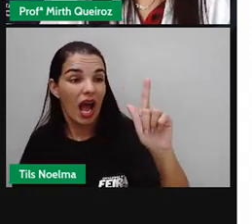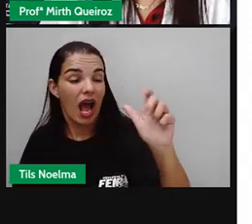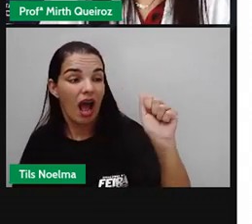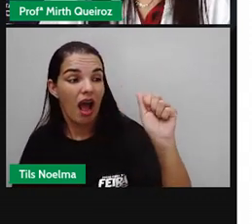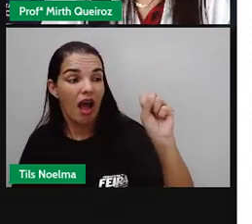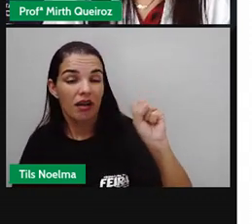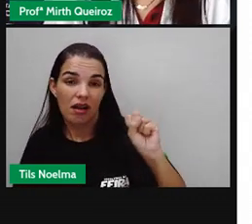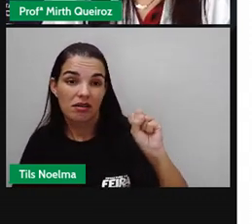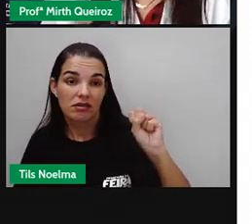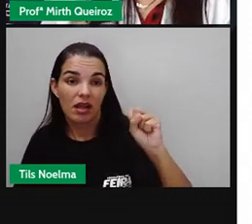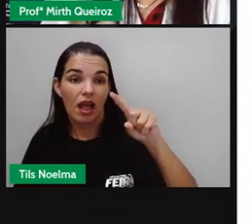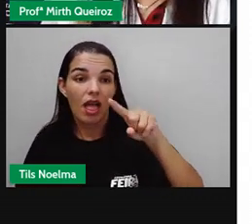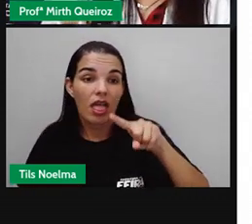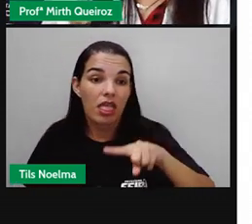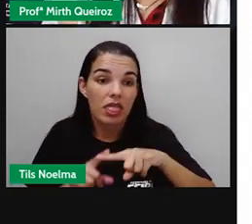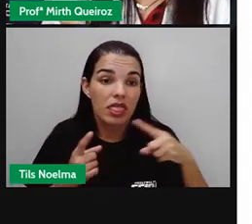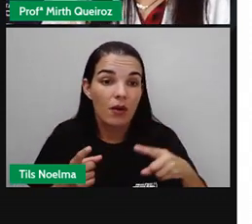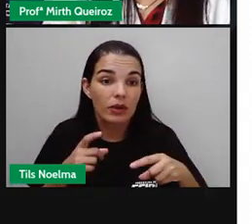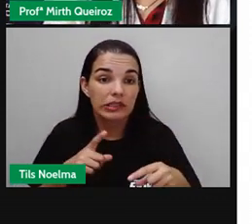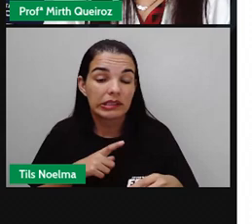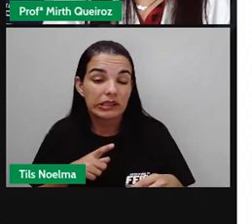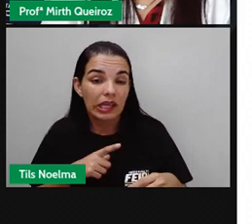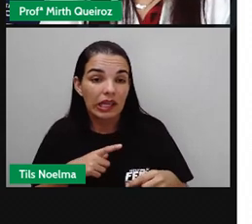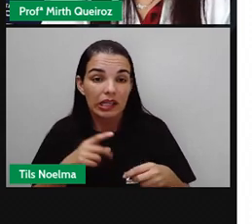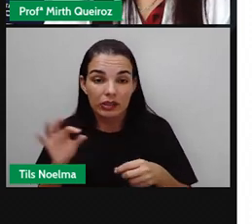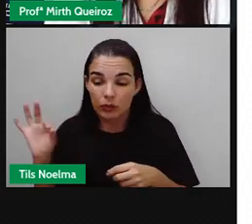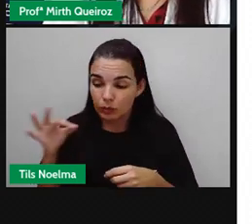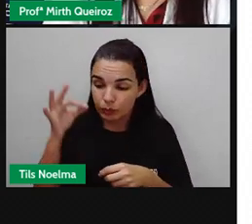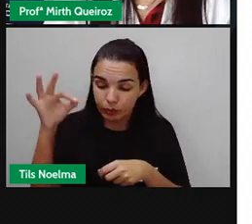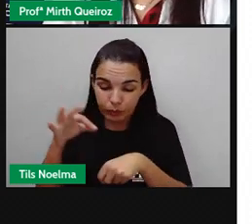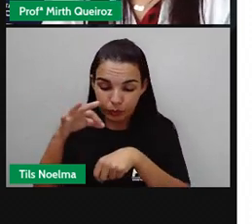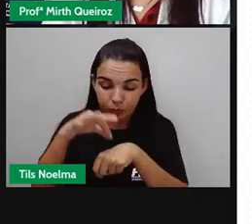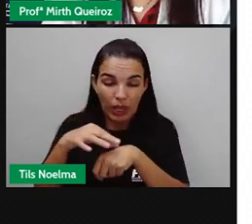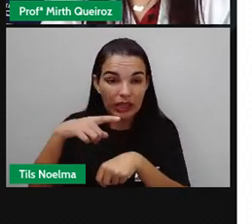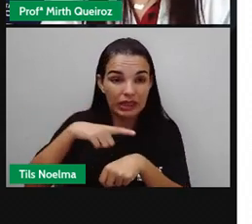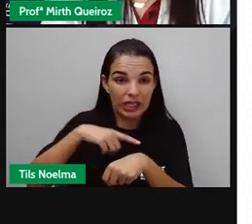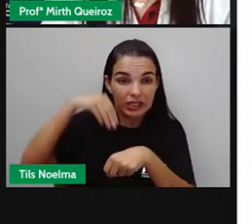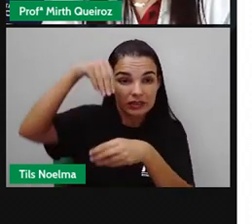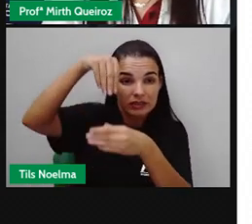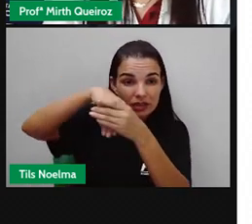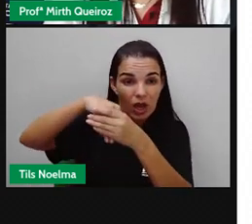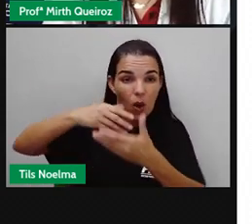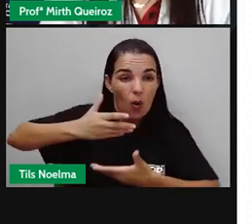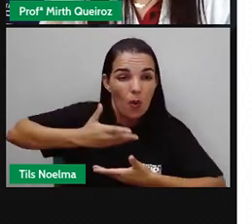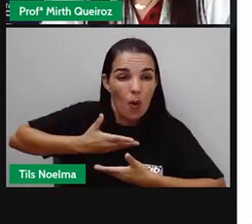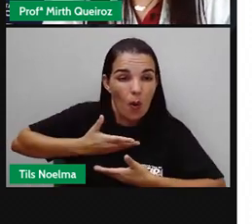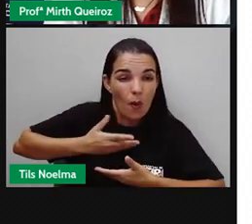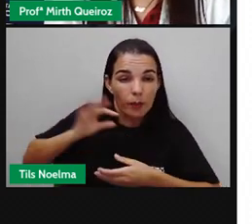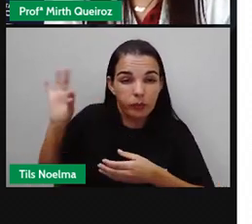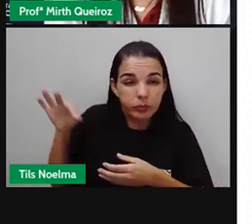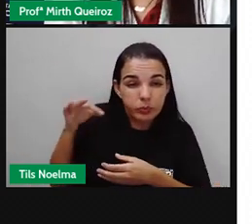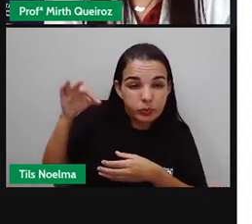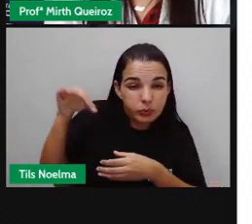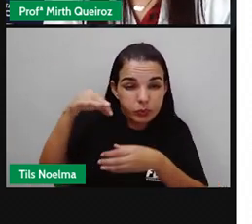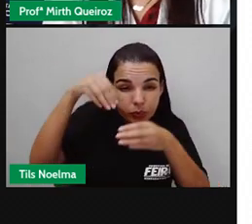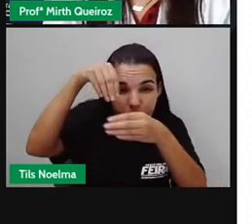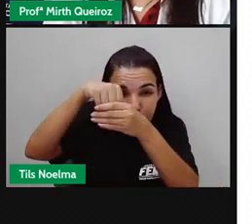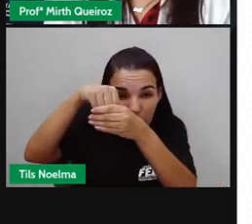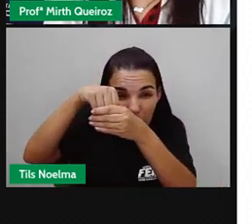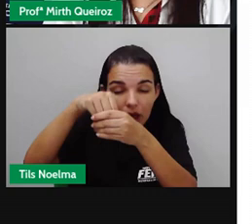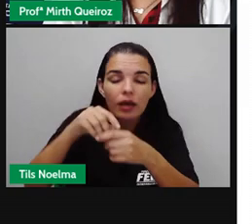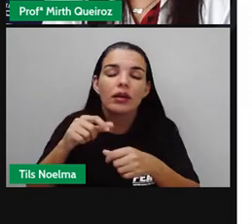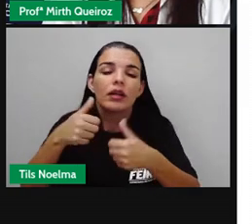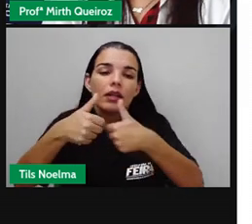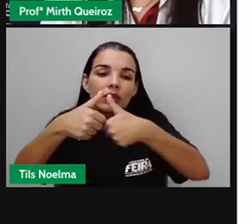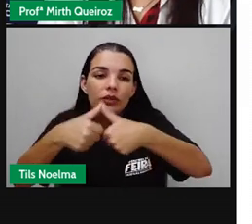de Chagas. Então, como ele está carregando ali o protozoário, ao picar uma pistoa, ele, ao mesmo tempo, ele deixa